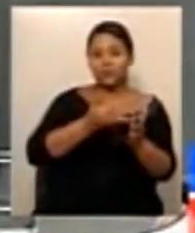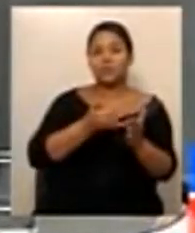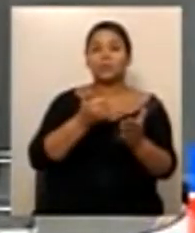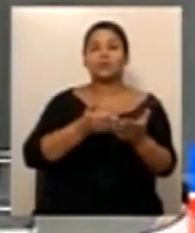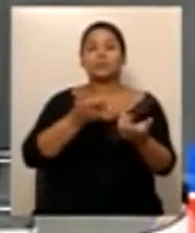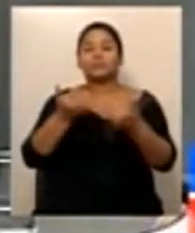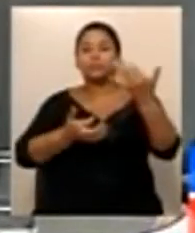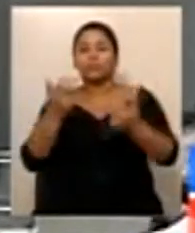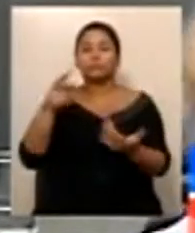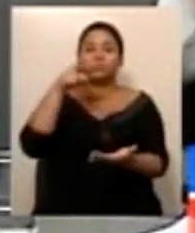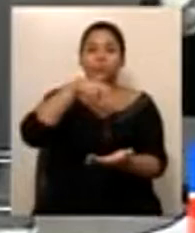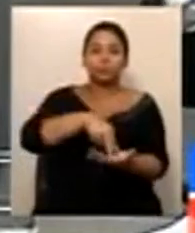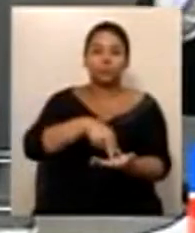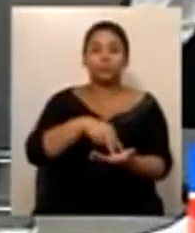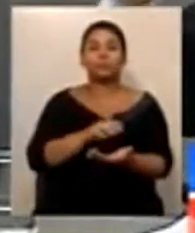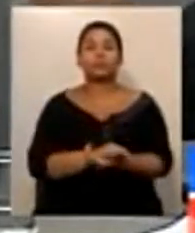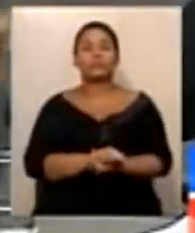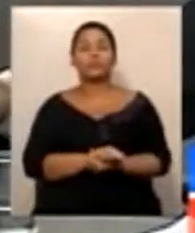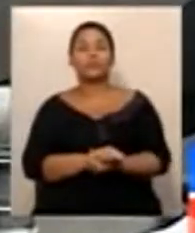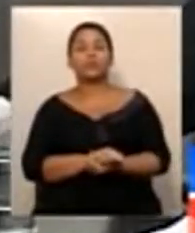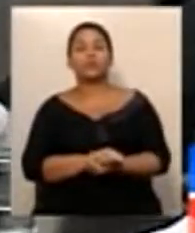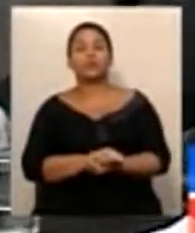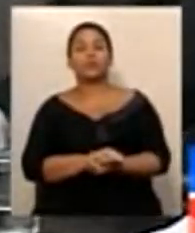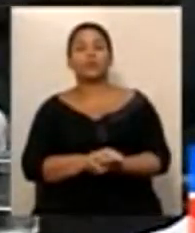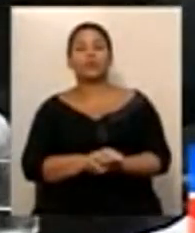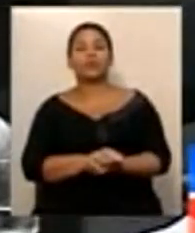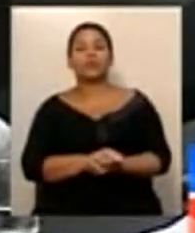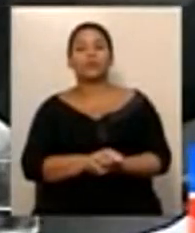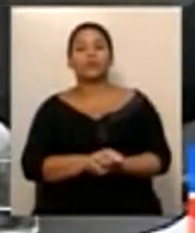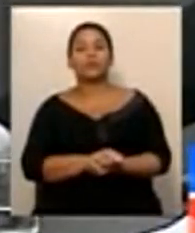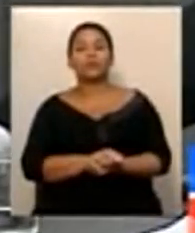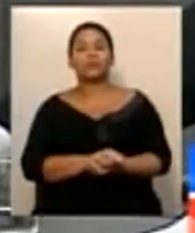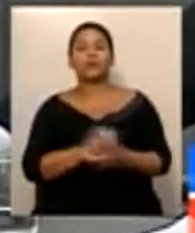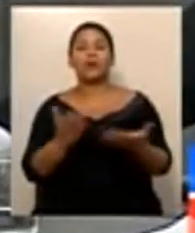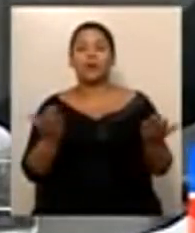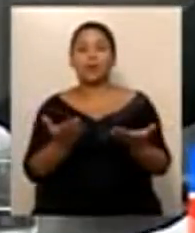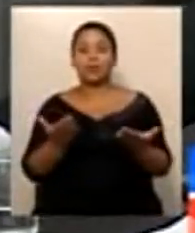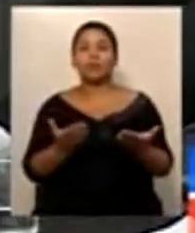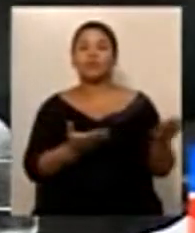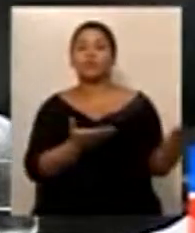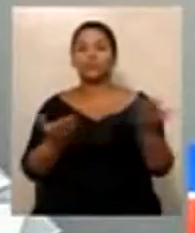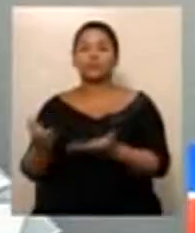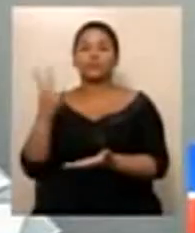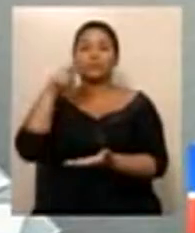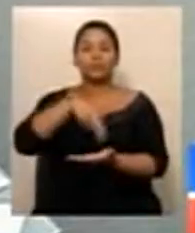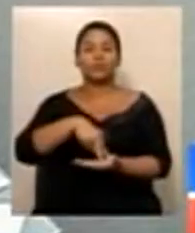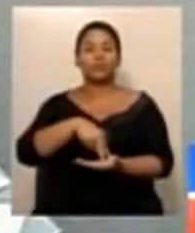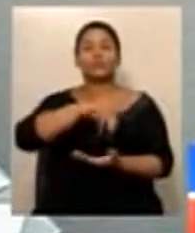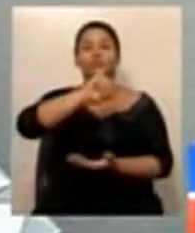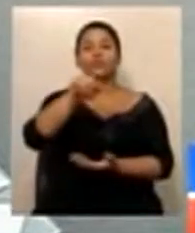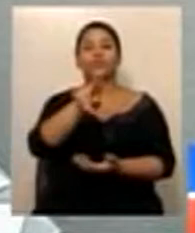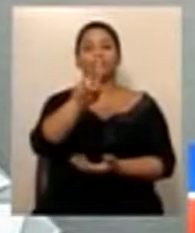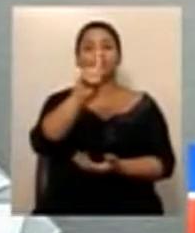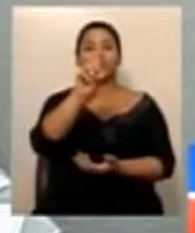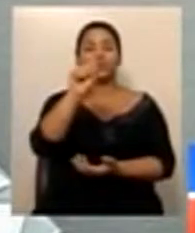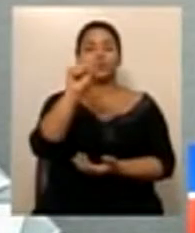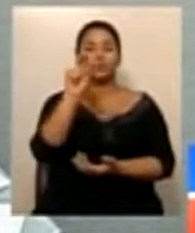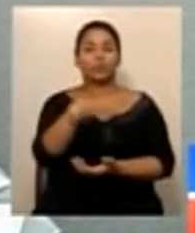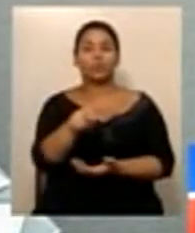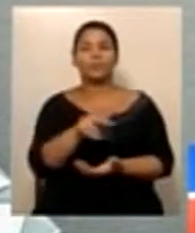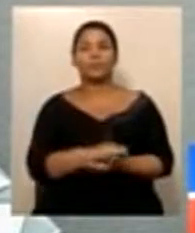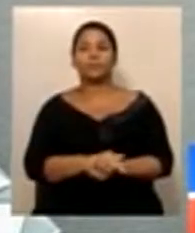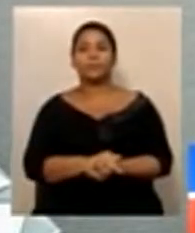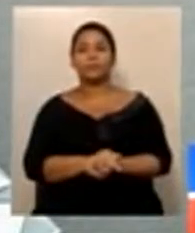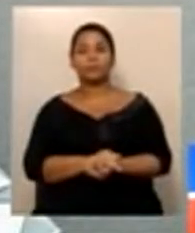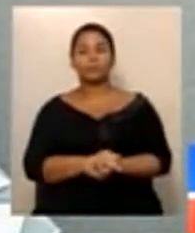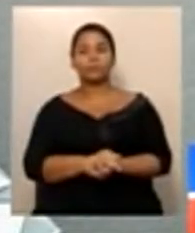para as explicações pessoais. Mas, questão de ordem, conceda a palavra ao deputado Júlio Sr. Cabral. Sr. Presidente, eu